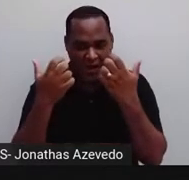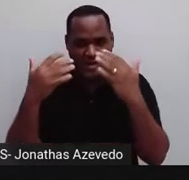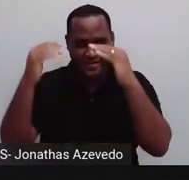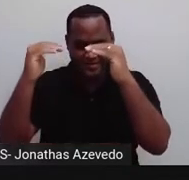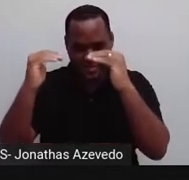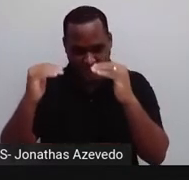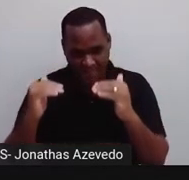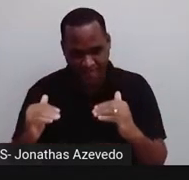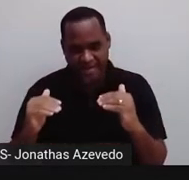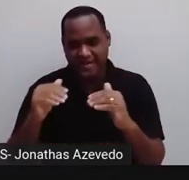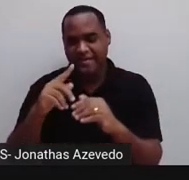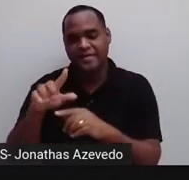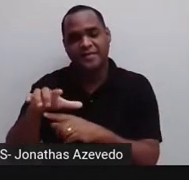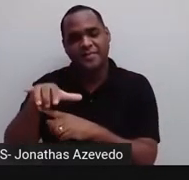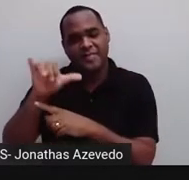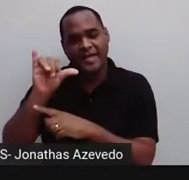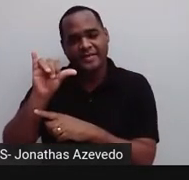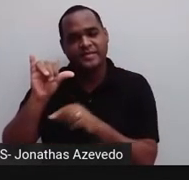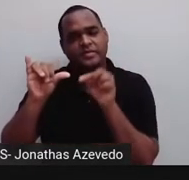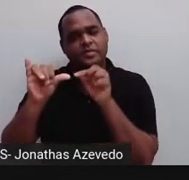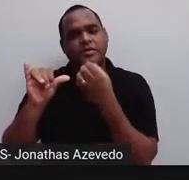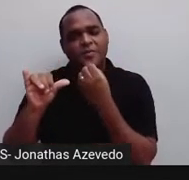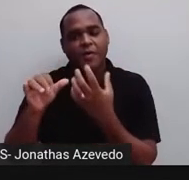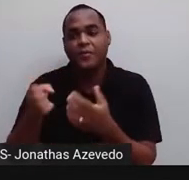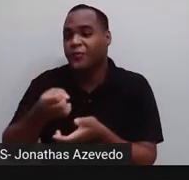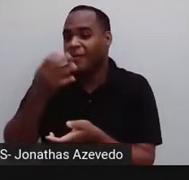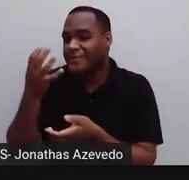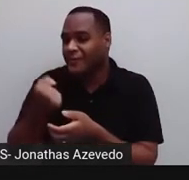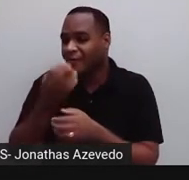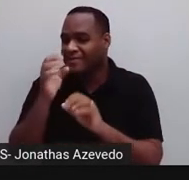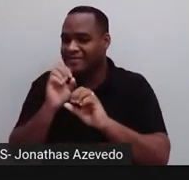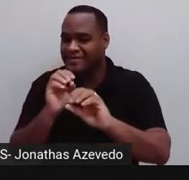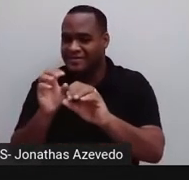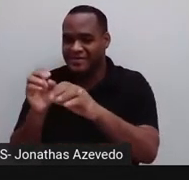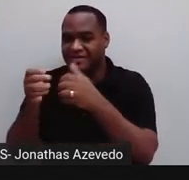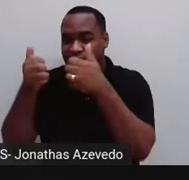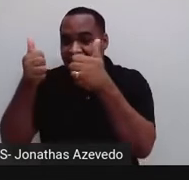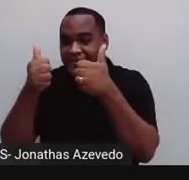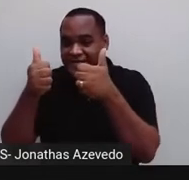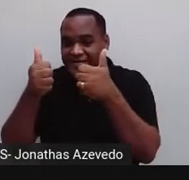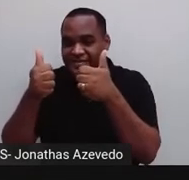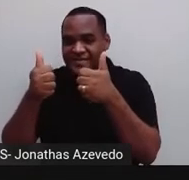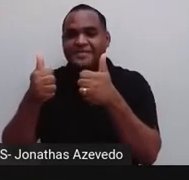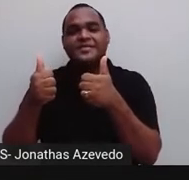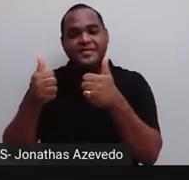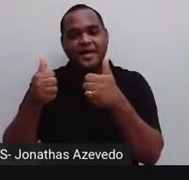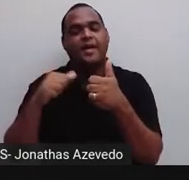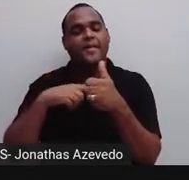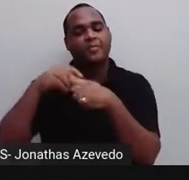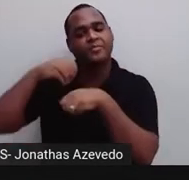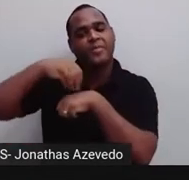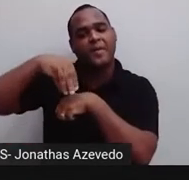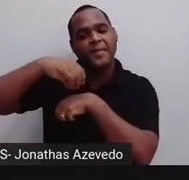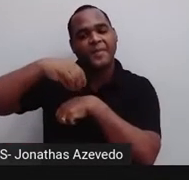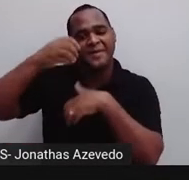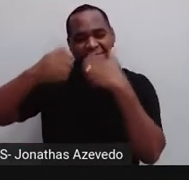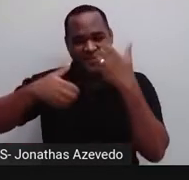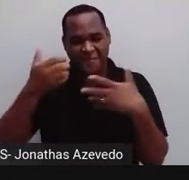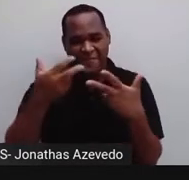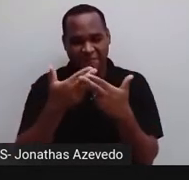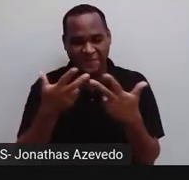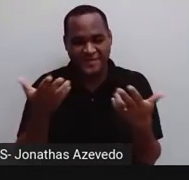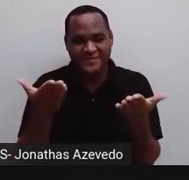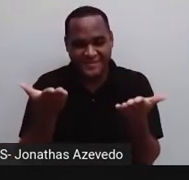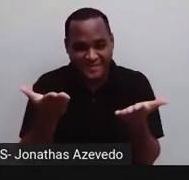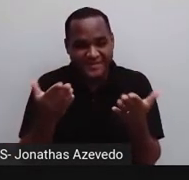playlist, olha a quantidade de aulas que foram transmitidas para você na